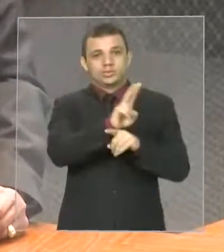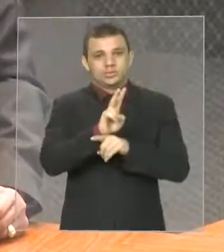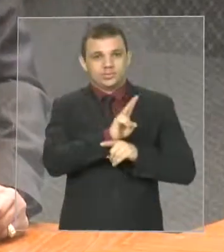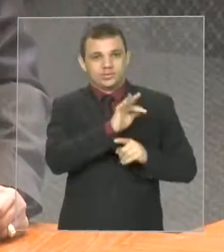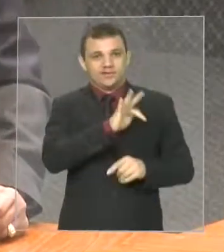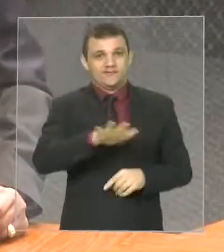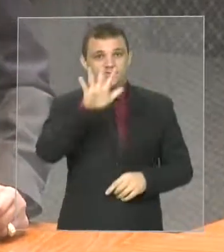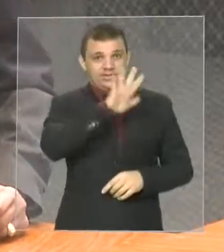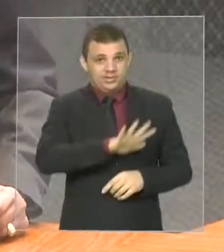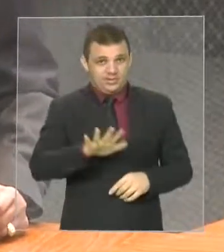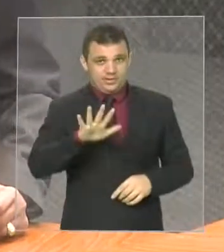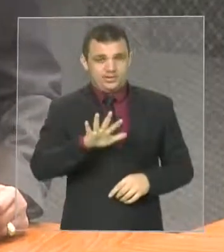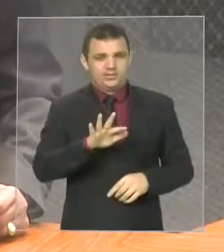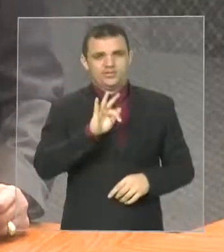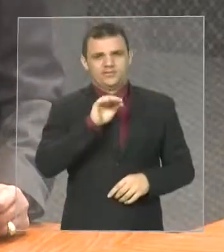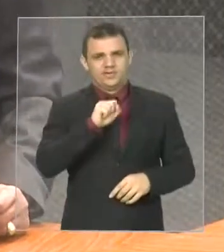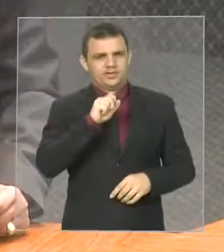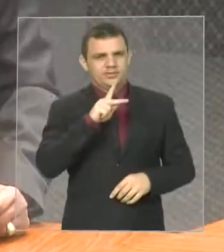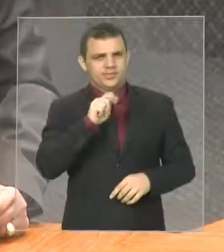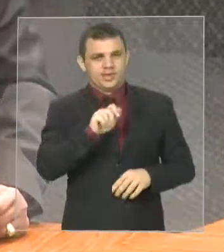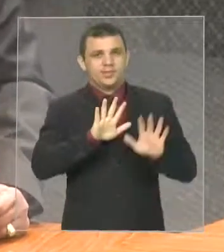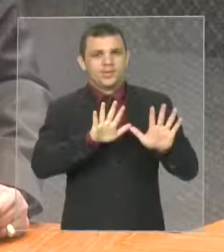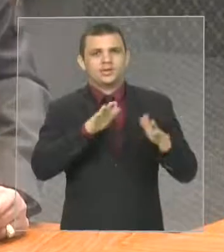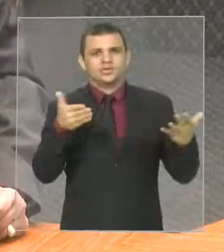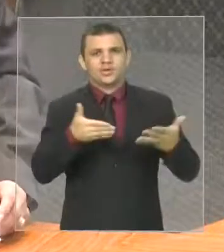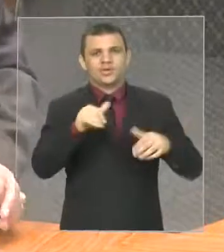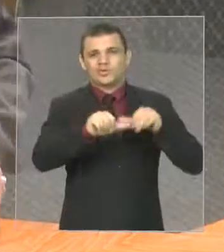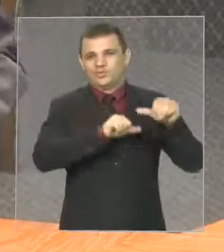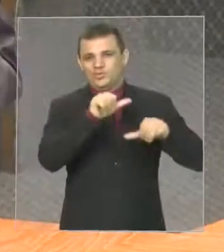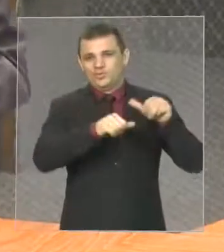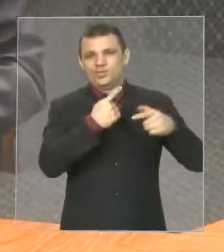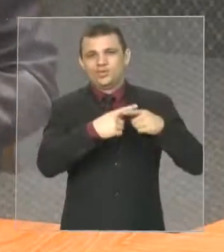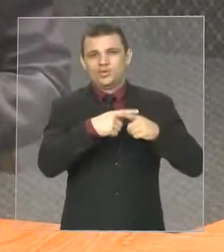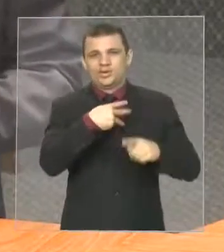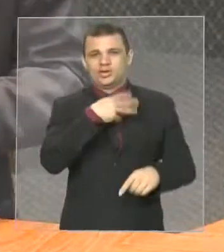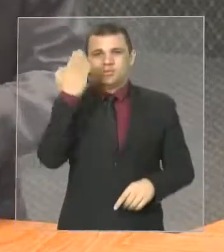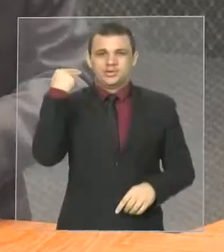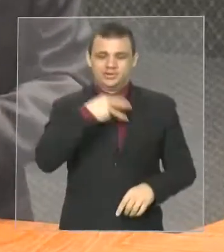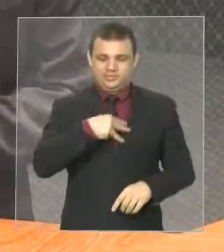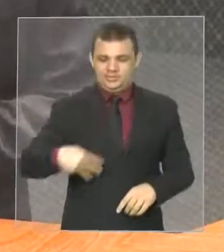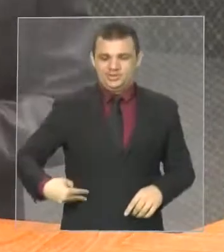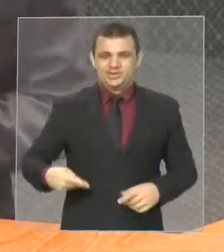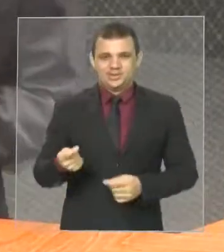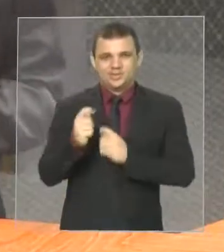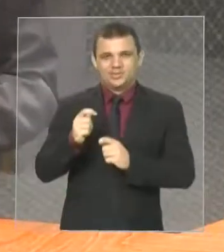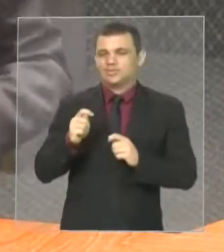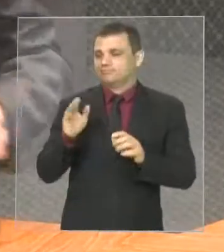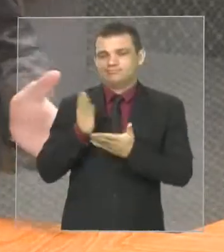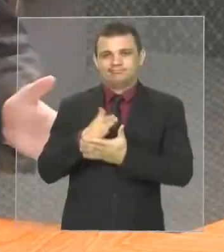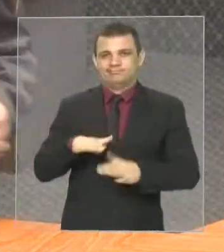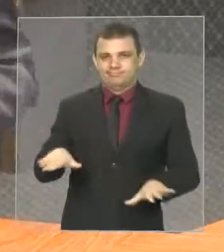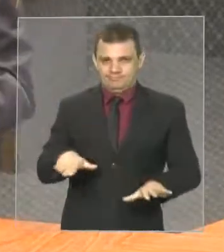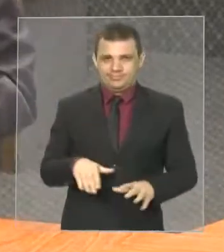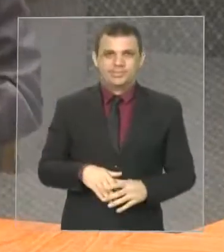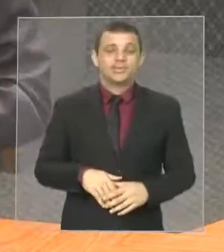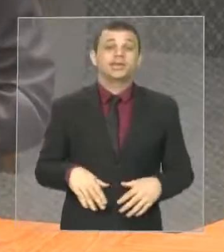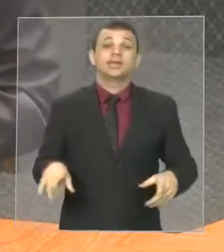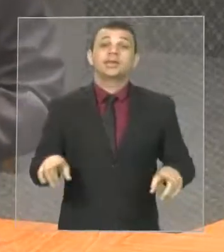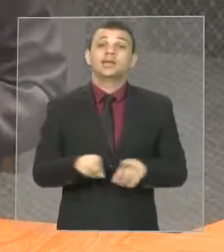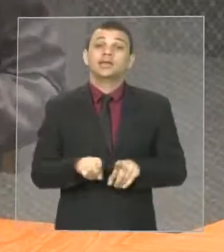mas que hoje não é mais Superintendência Federal, considerando que o Ministério da Pesca foi extinto. E, naquela sede hoje, que uma coordenação,